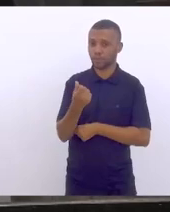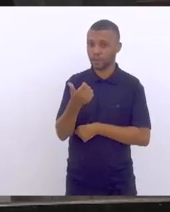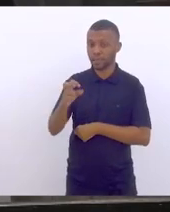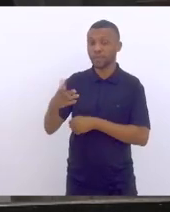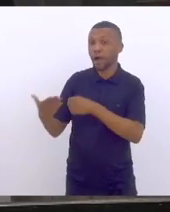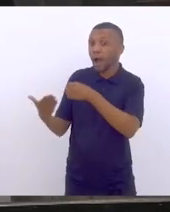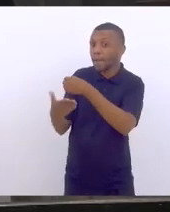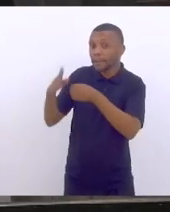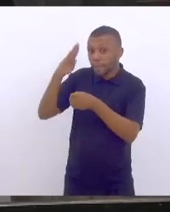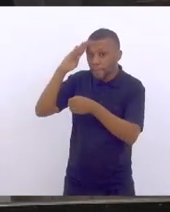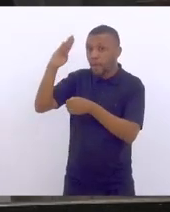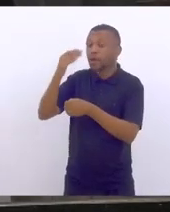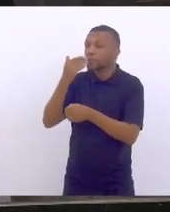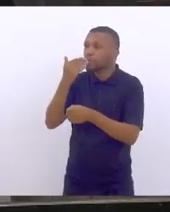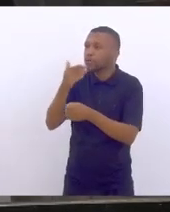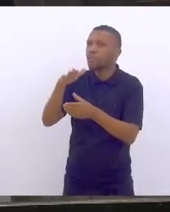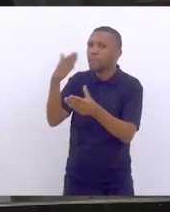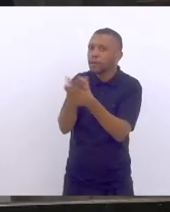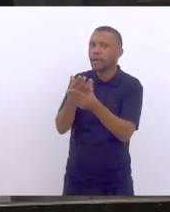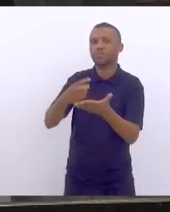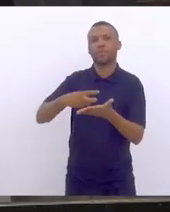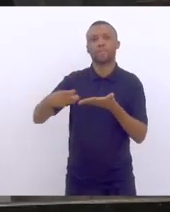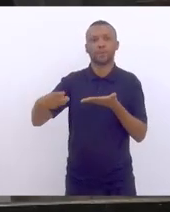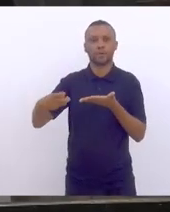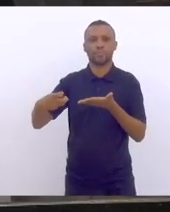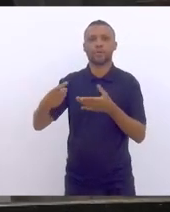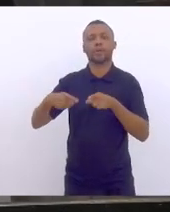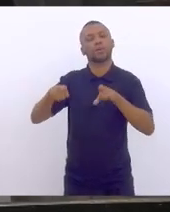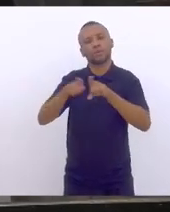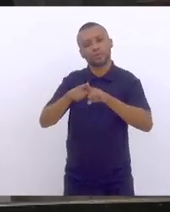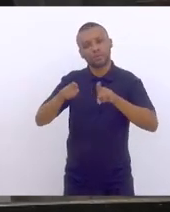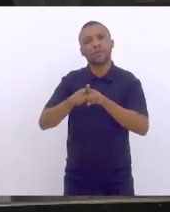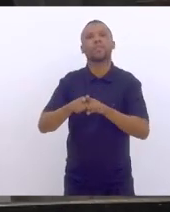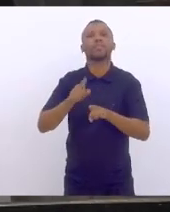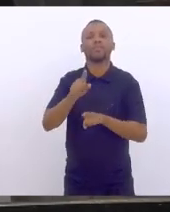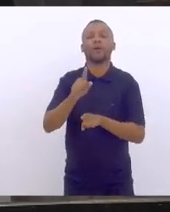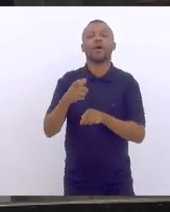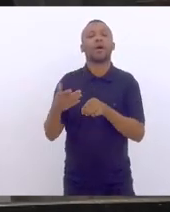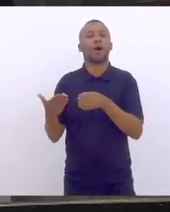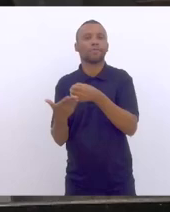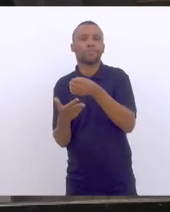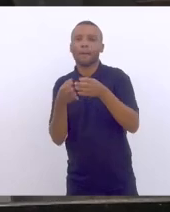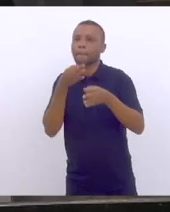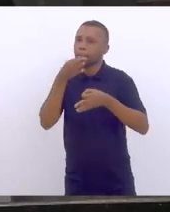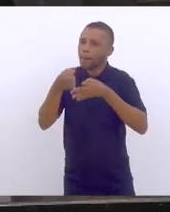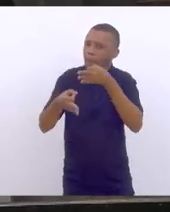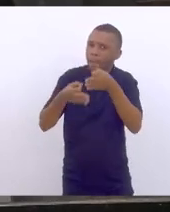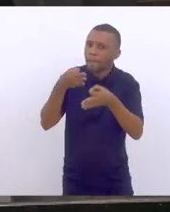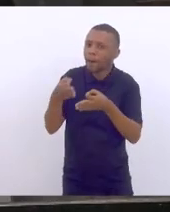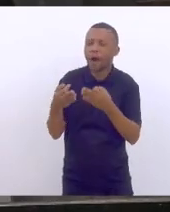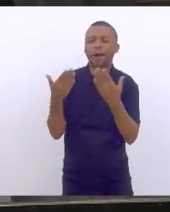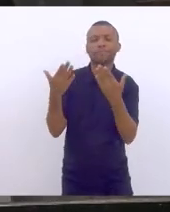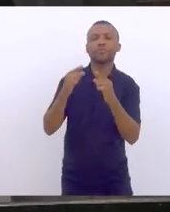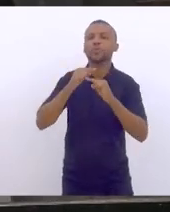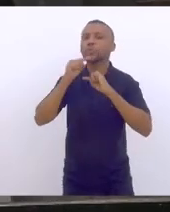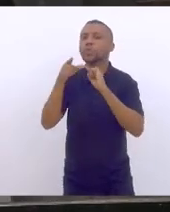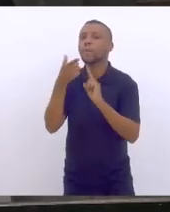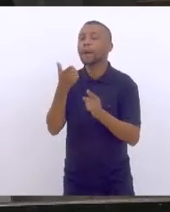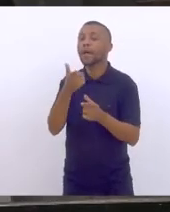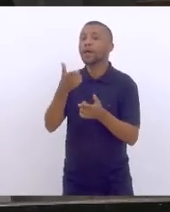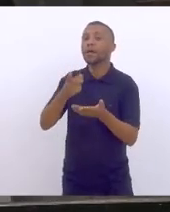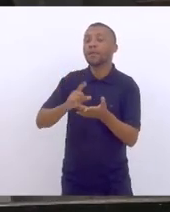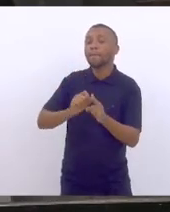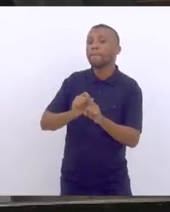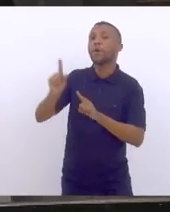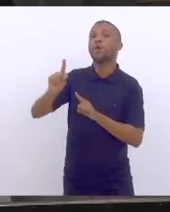da petição de impeachment, e foram a base dos fundamentos, ou supostos fundamentos, para depor a presidenta